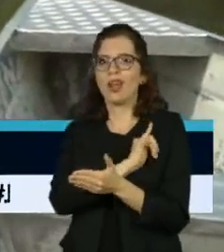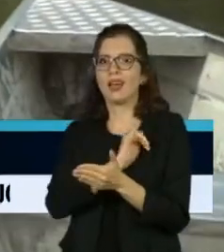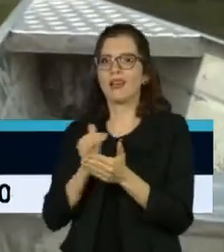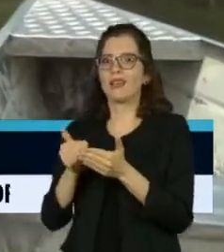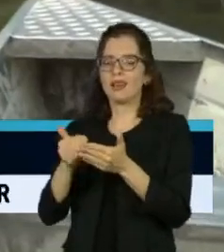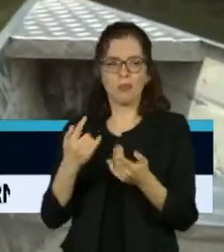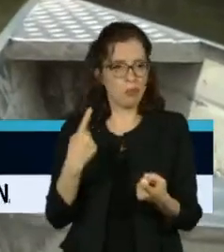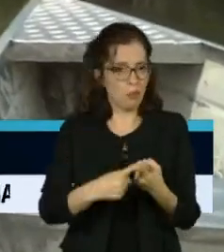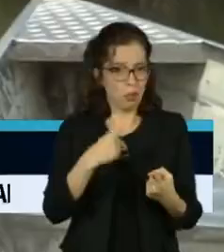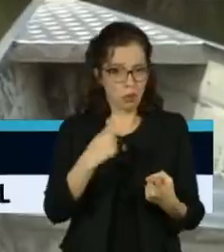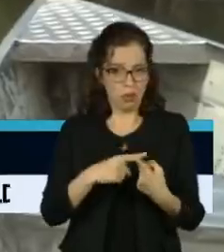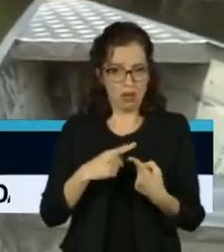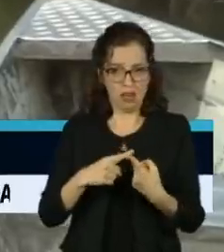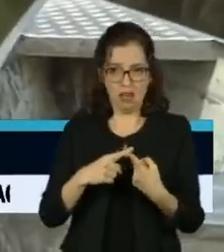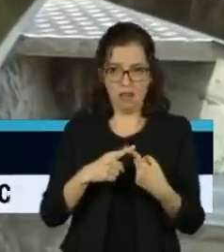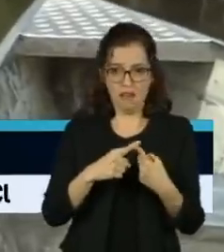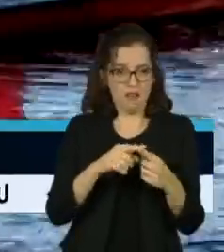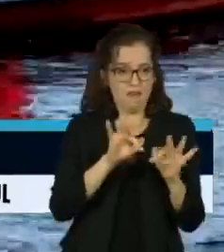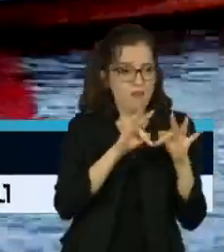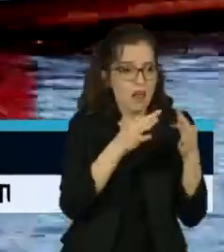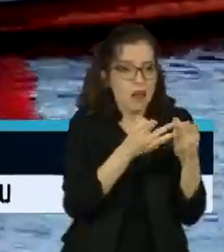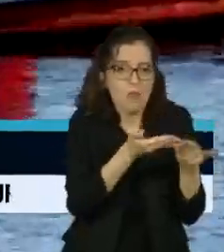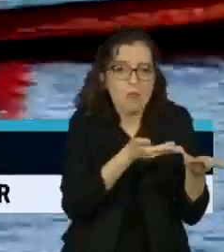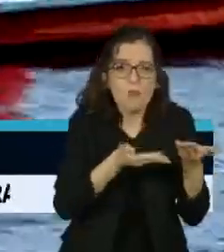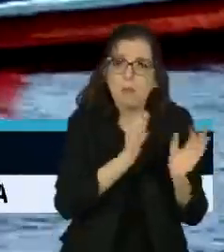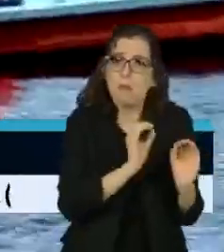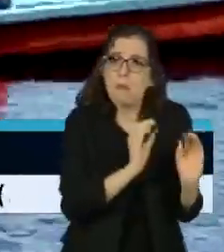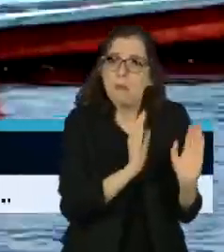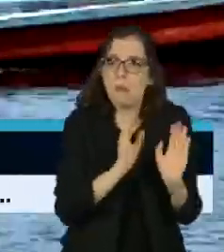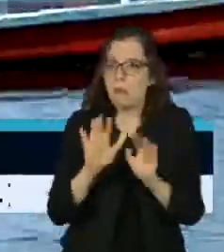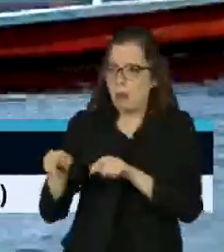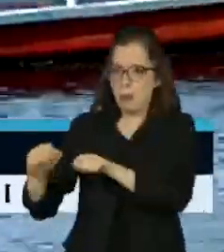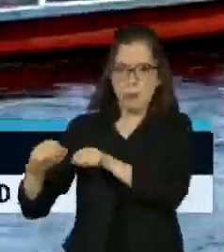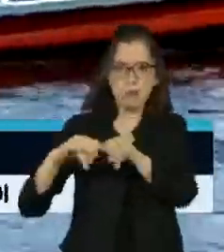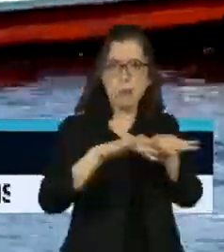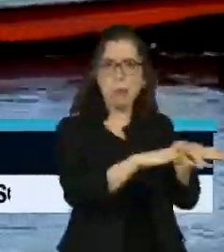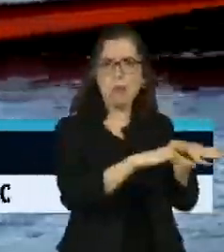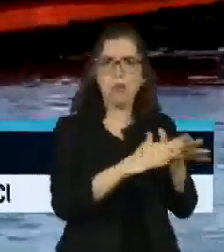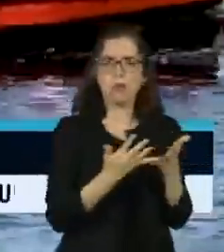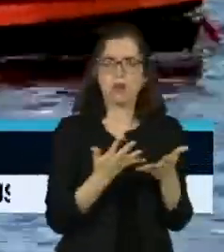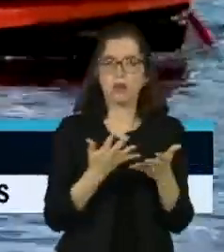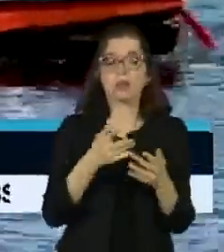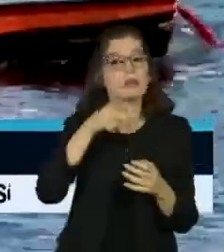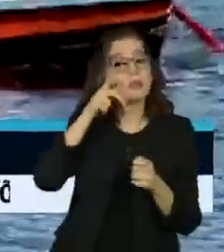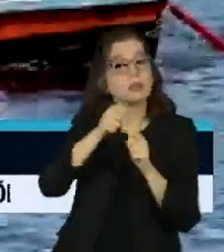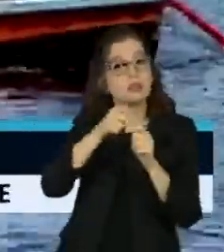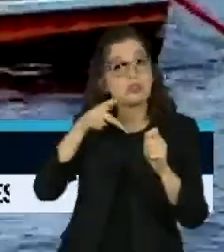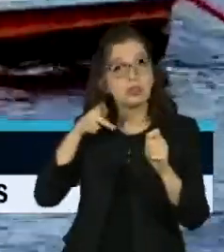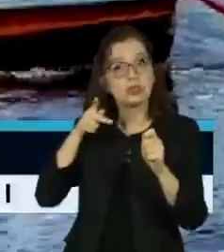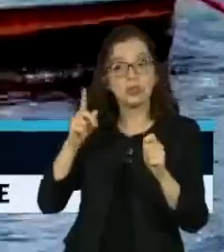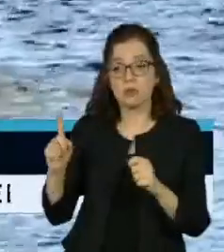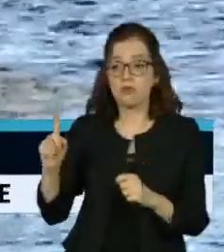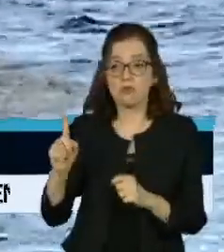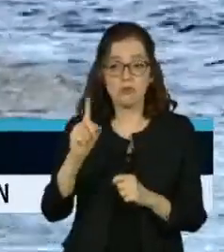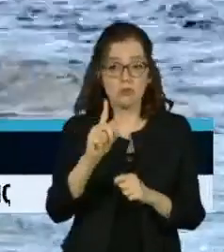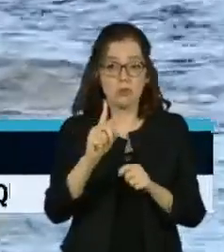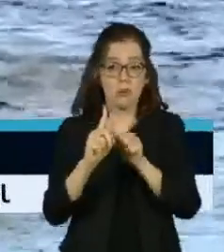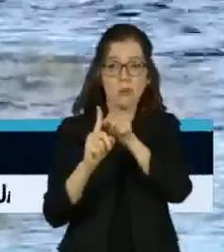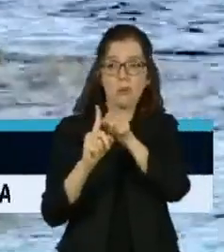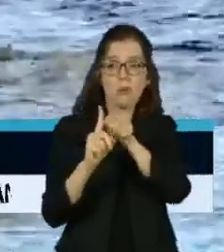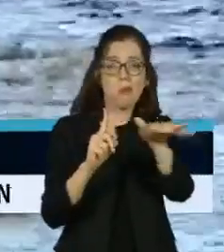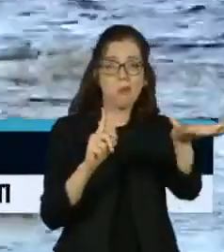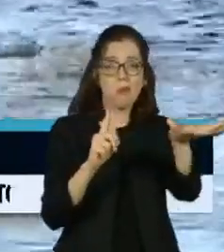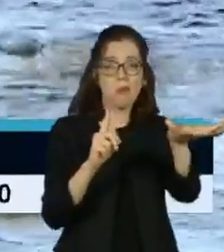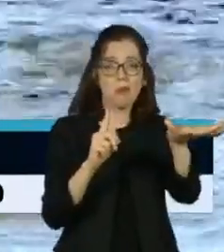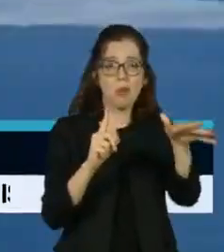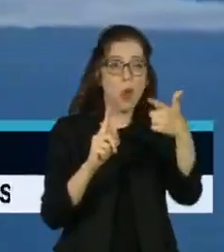protocolos de saúde necessários, ou foram levadas pelos próprios indígenas, como a minha família, que já mantém um grau